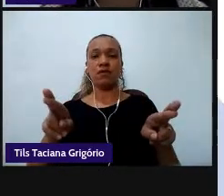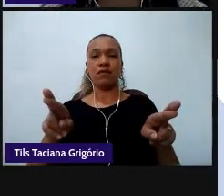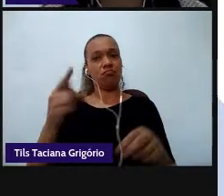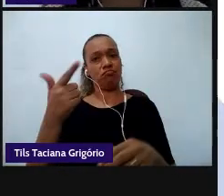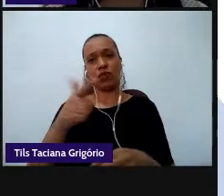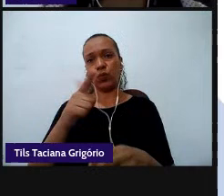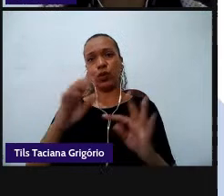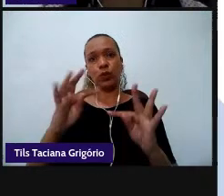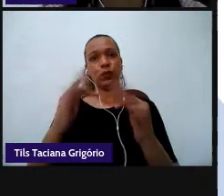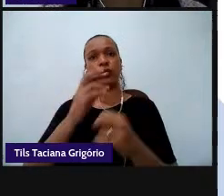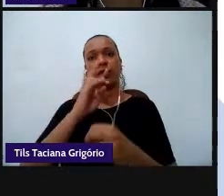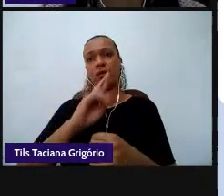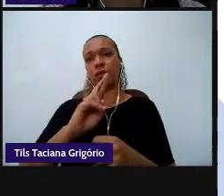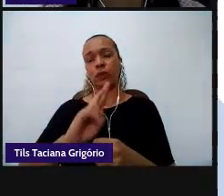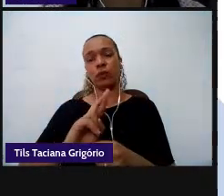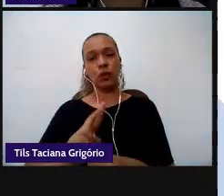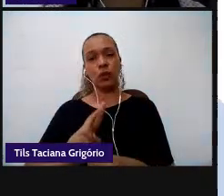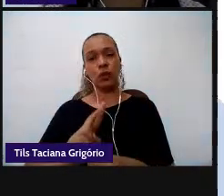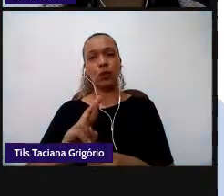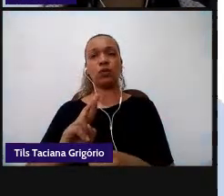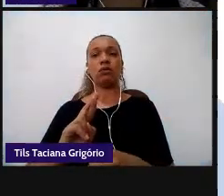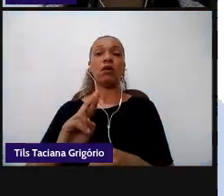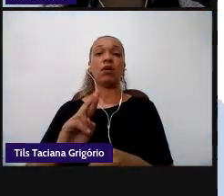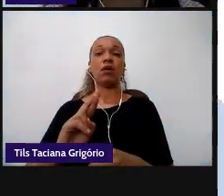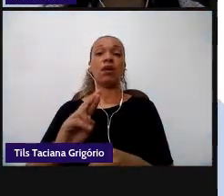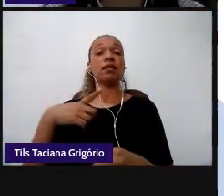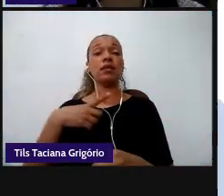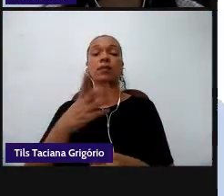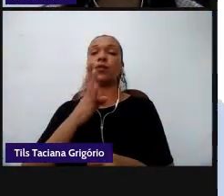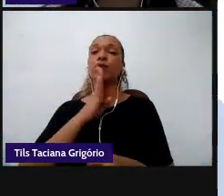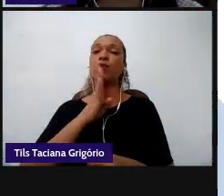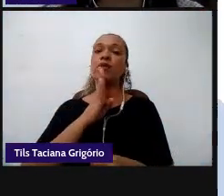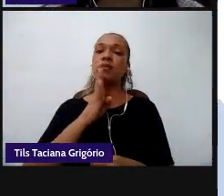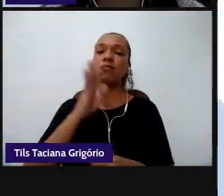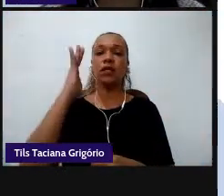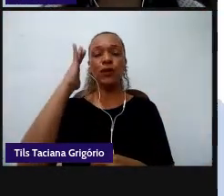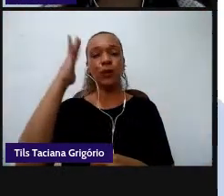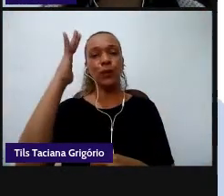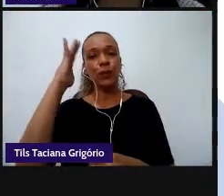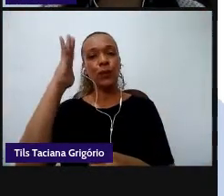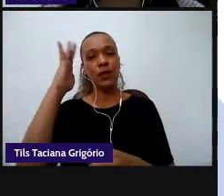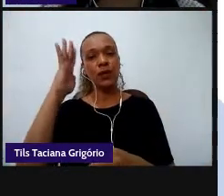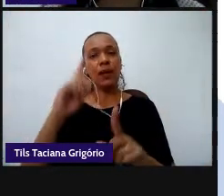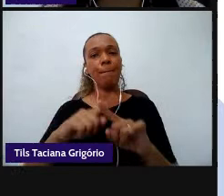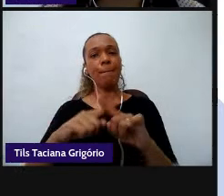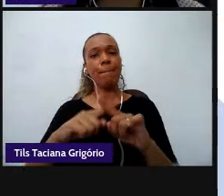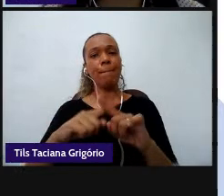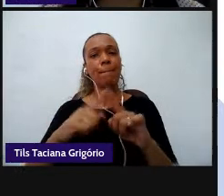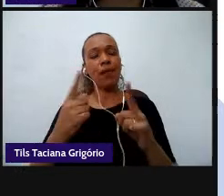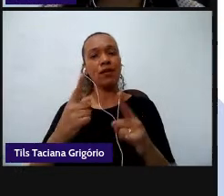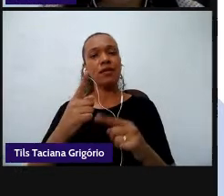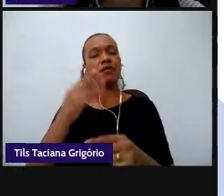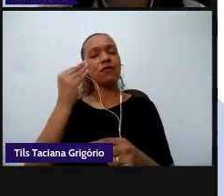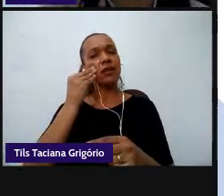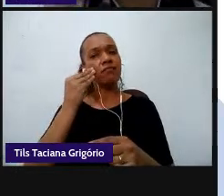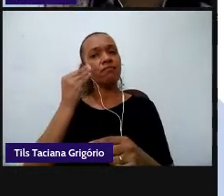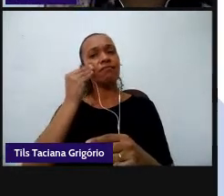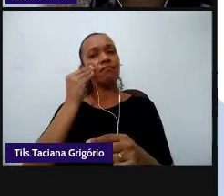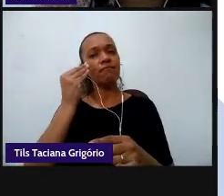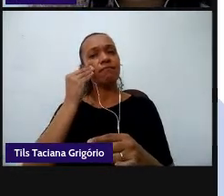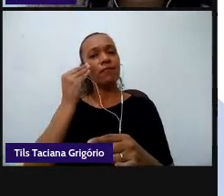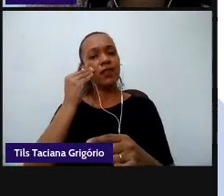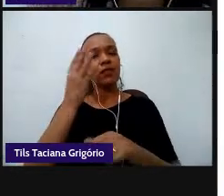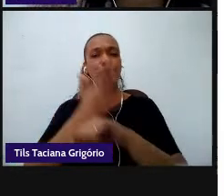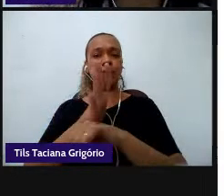temos algum conhecimento de teoria mas a gente vai tentando colocar em prática